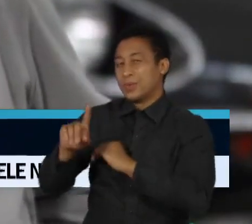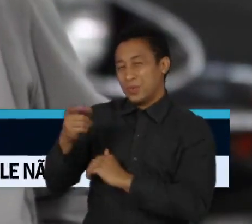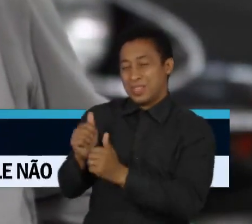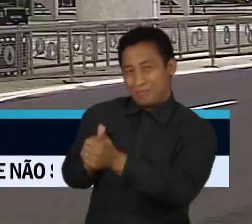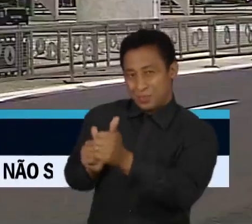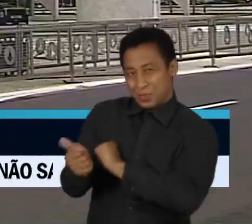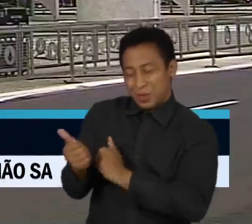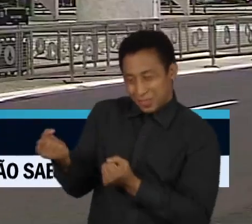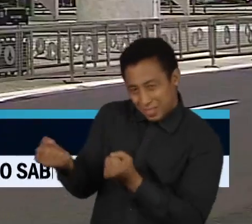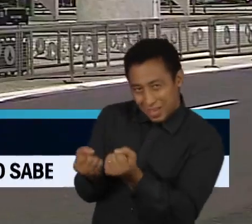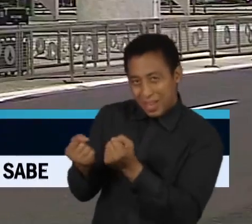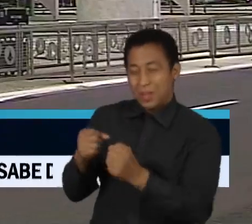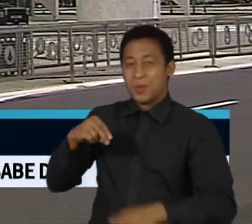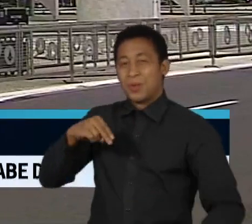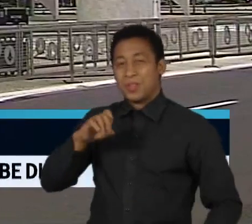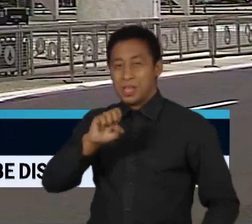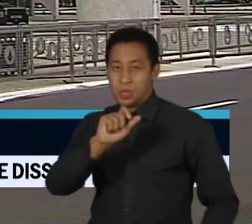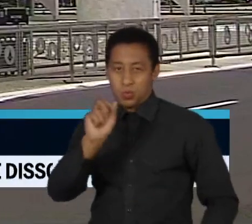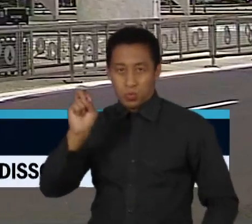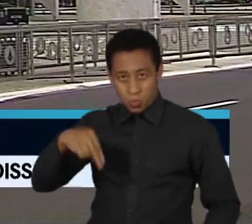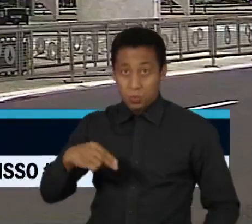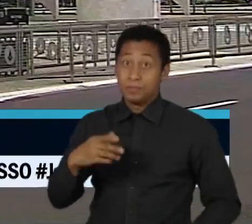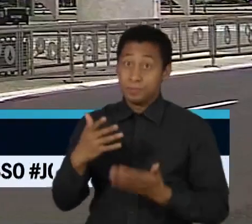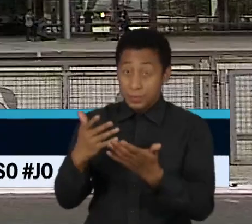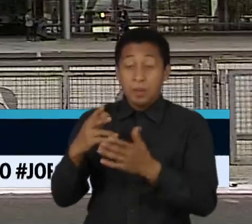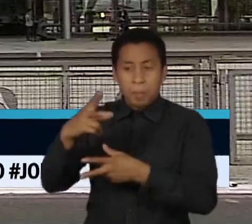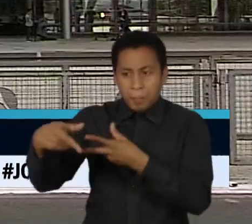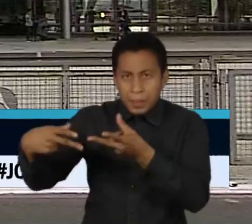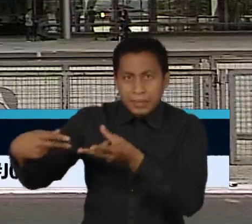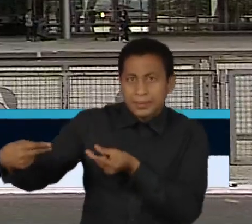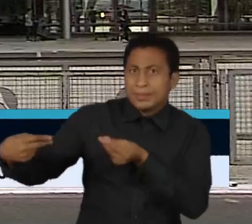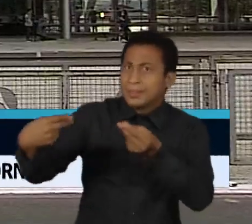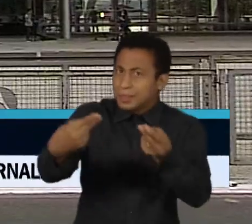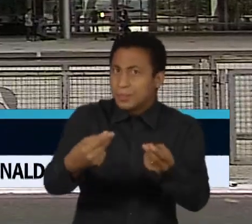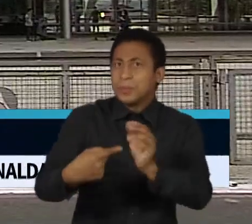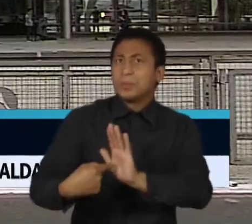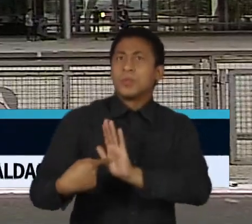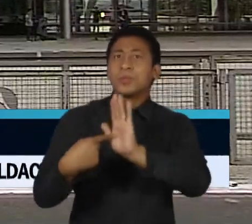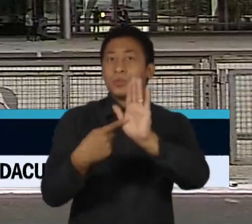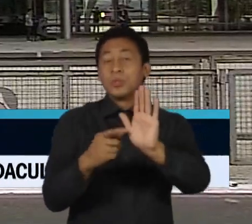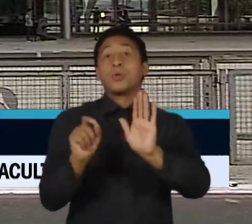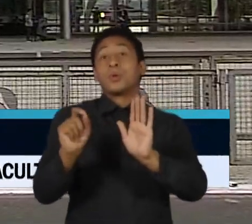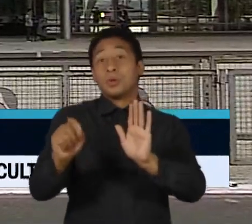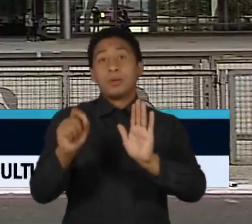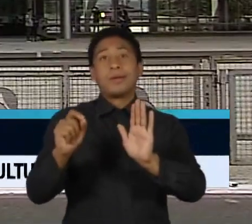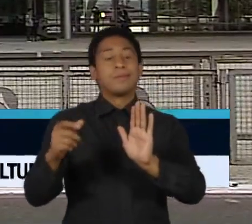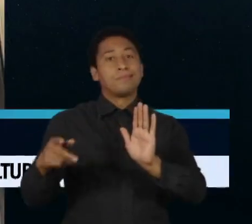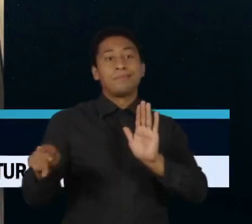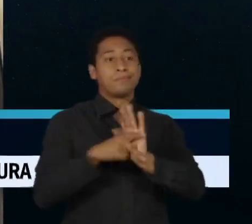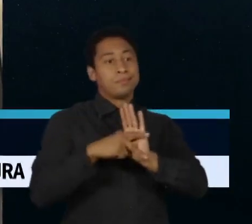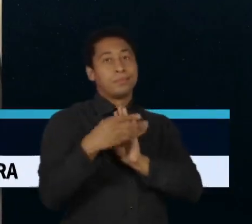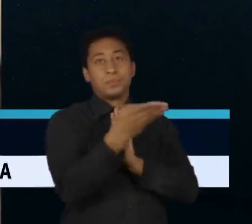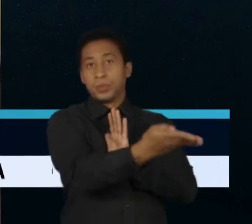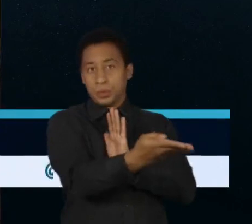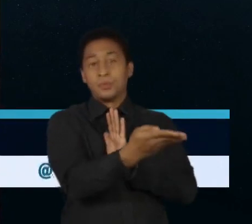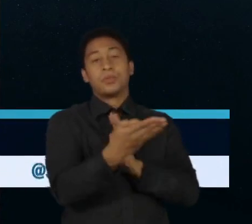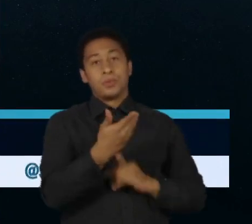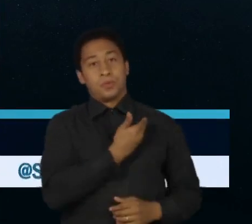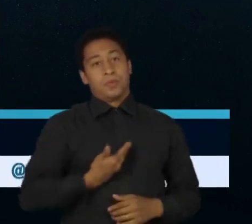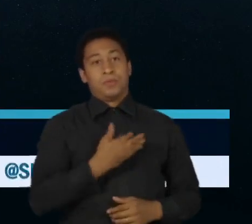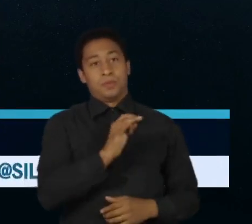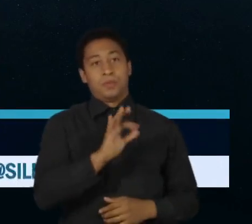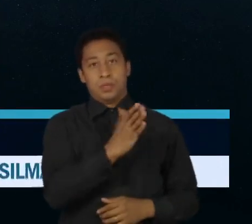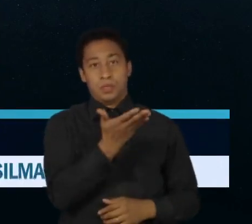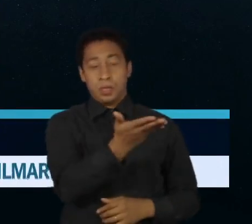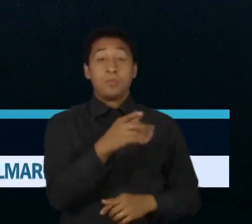1, Nelson Piquet. Pela lei, presentes recebidos pela Presidência da República são de propriedade da União. A única exceção